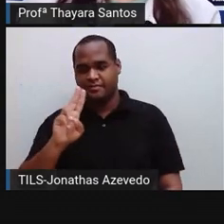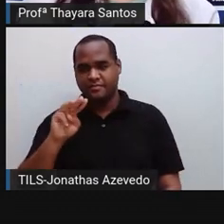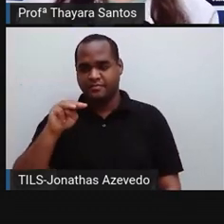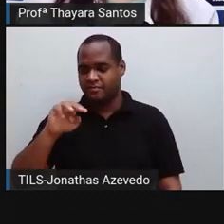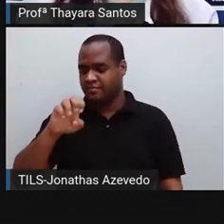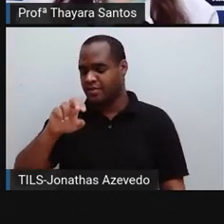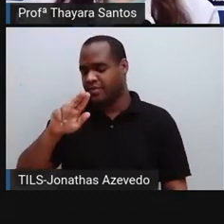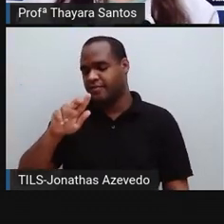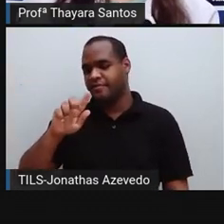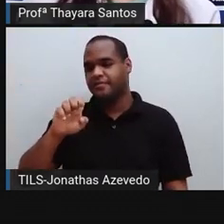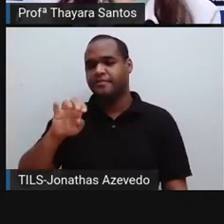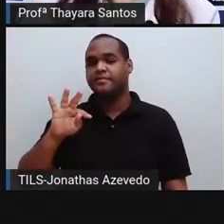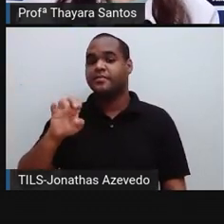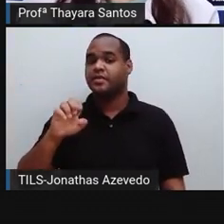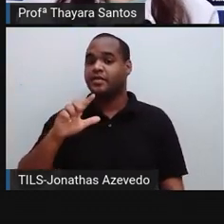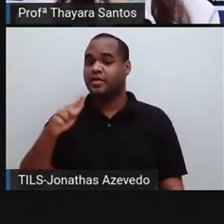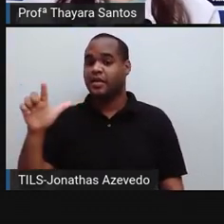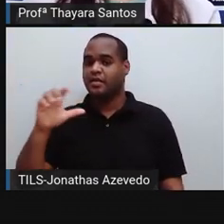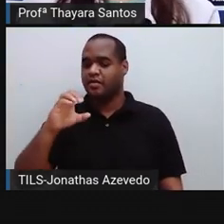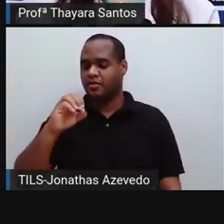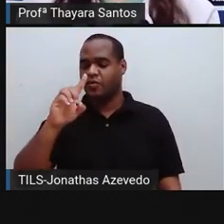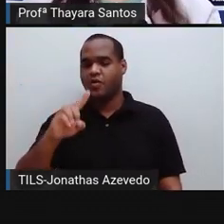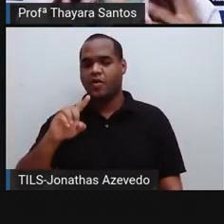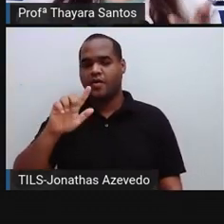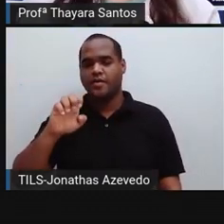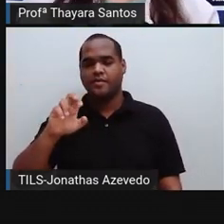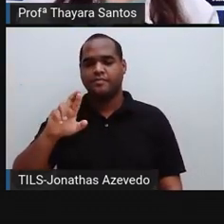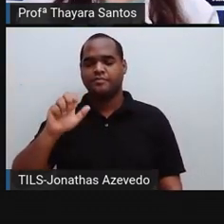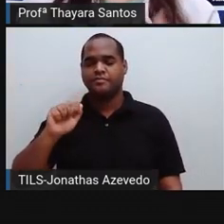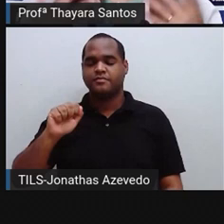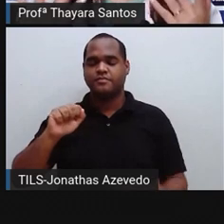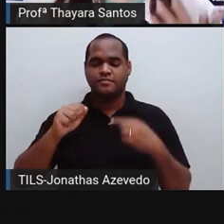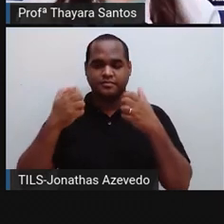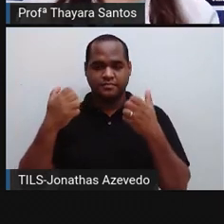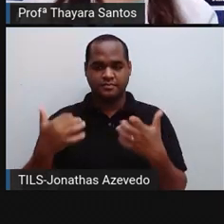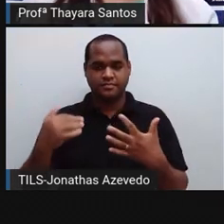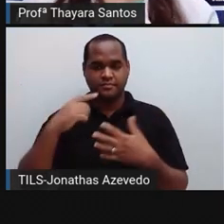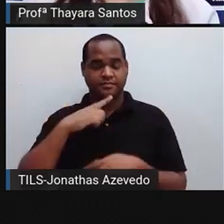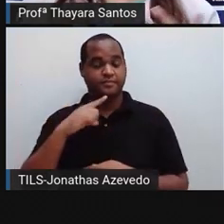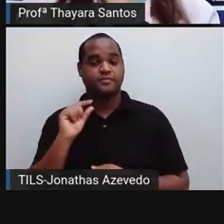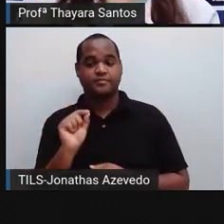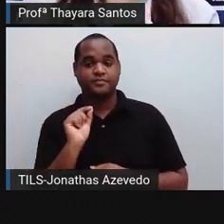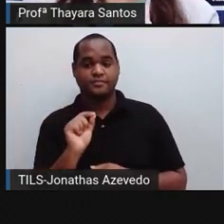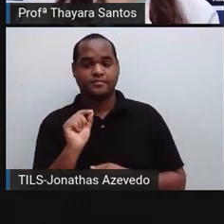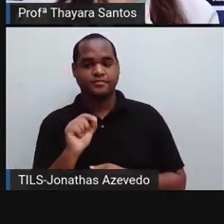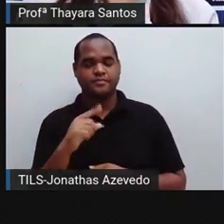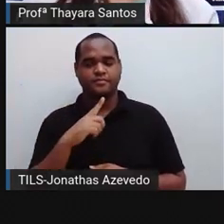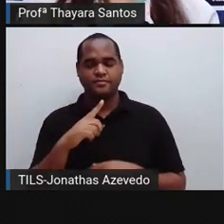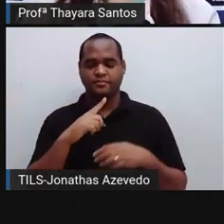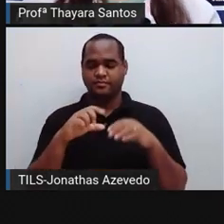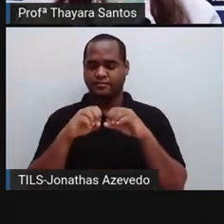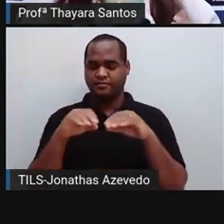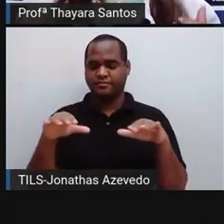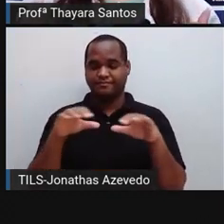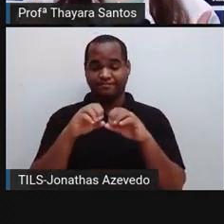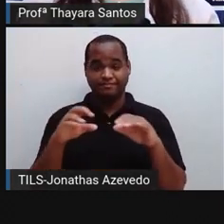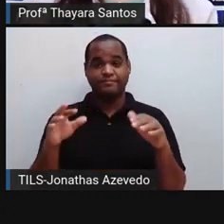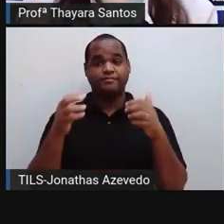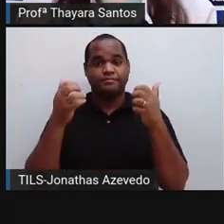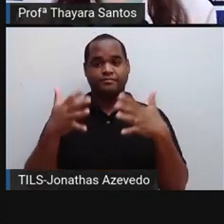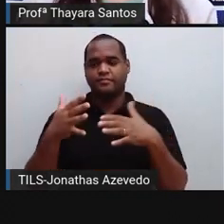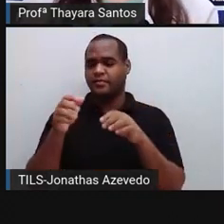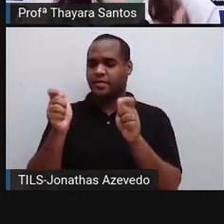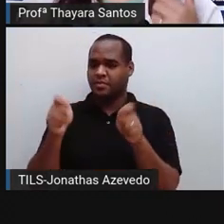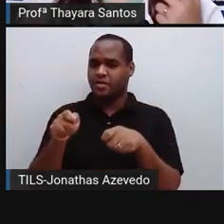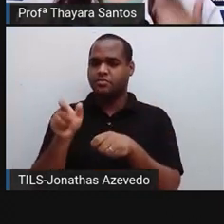A gente tem a cólera, que é uma doença infecciosa causada pela bactéria Escherichia coli. Ela pode